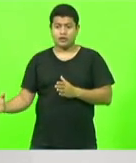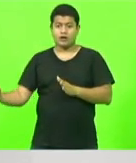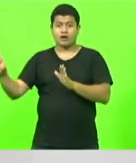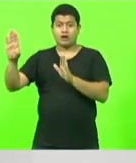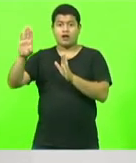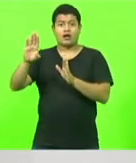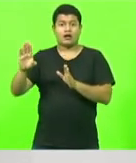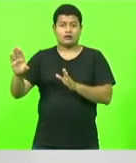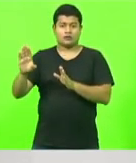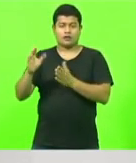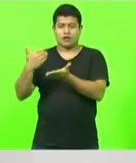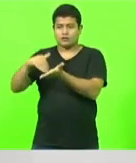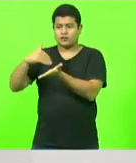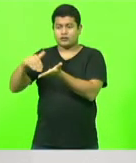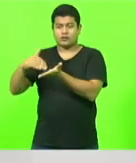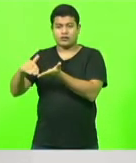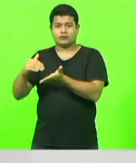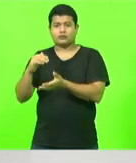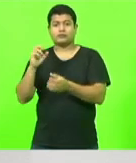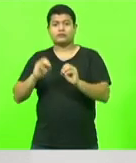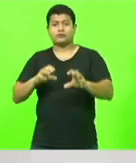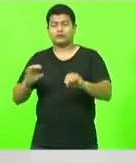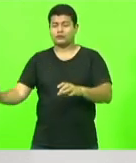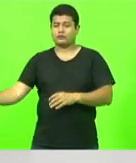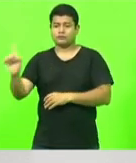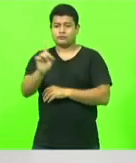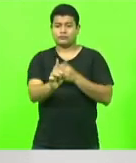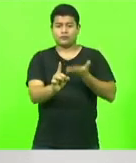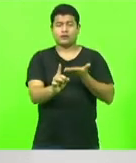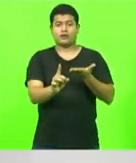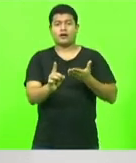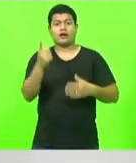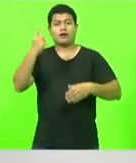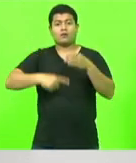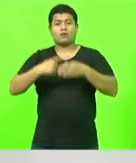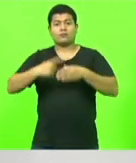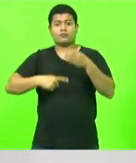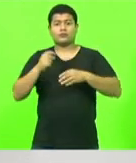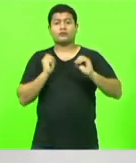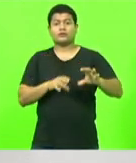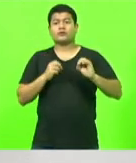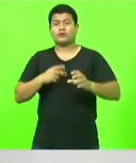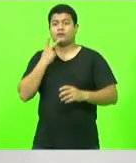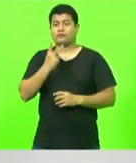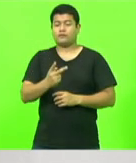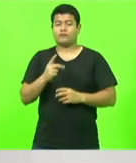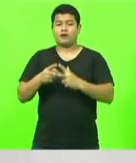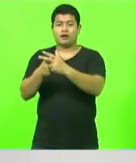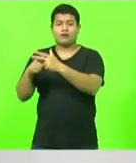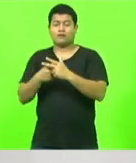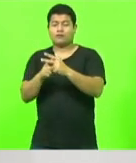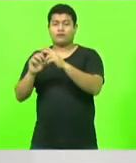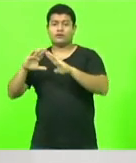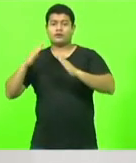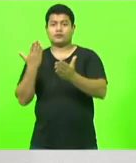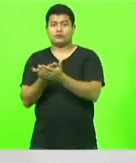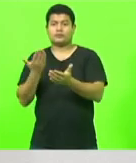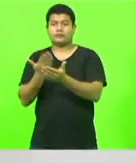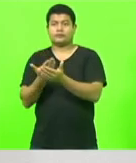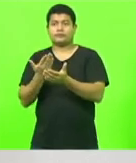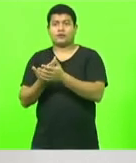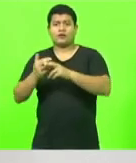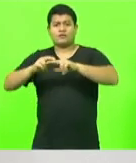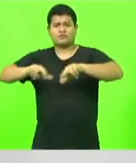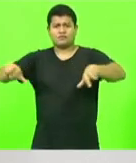Comissão de Educação a nosso pedido para falar justamente sobre a reforma das escolas. Vários